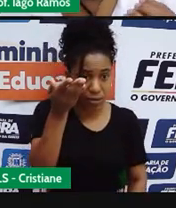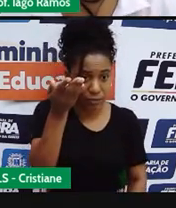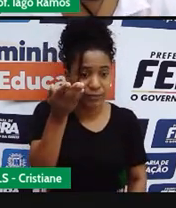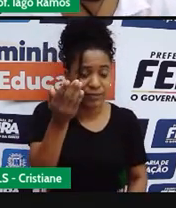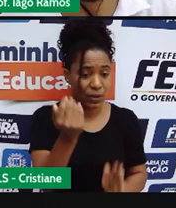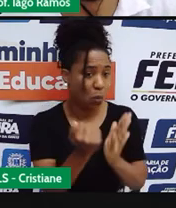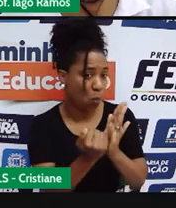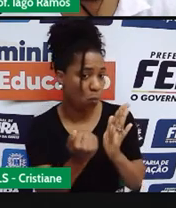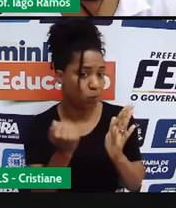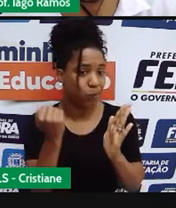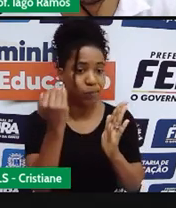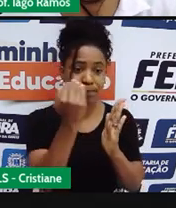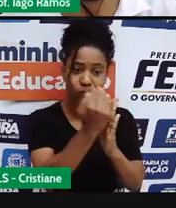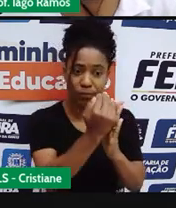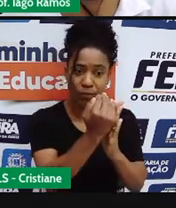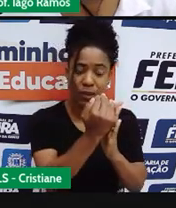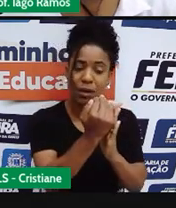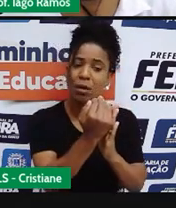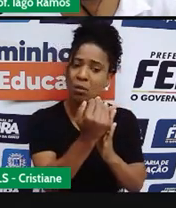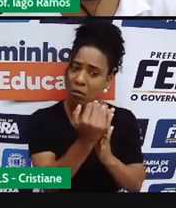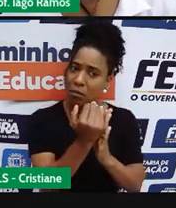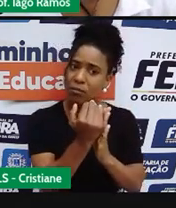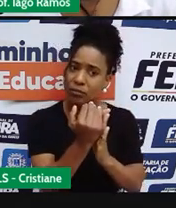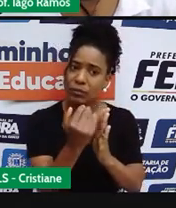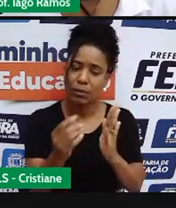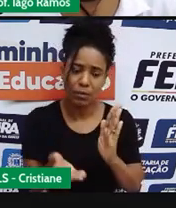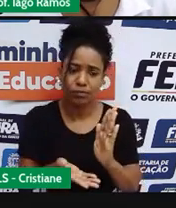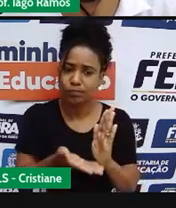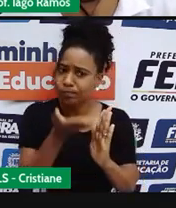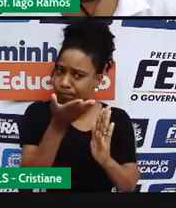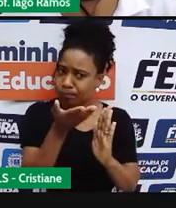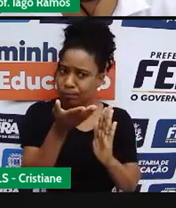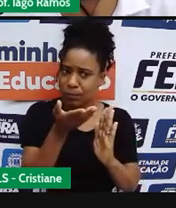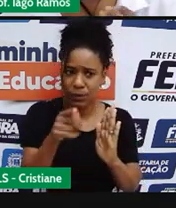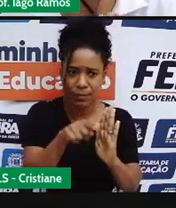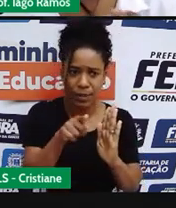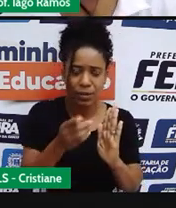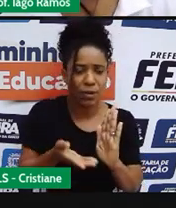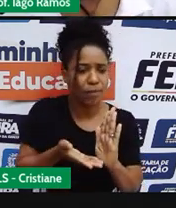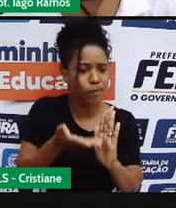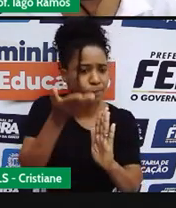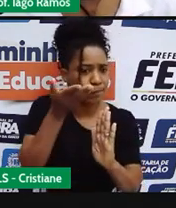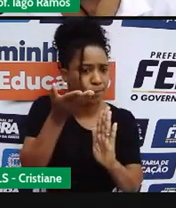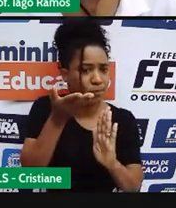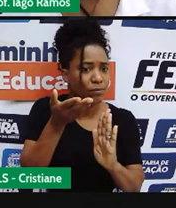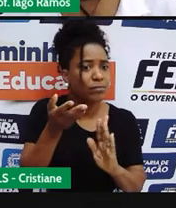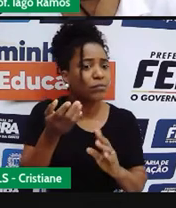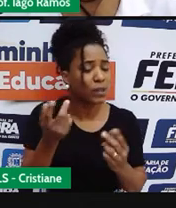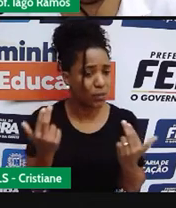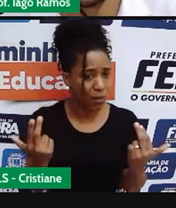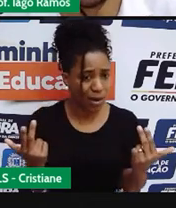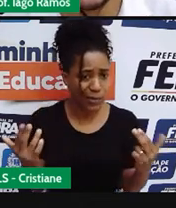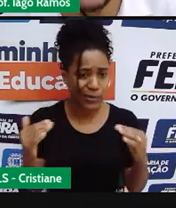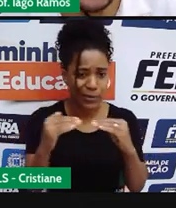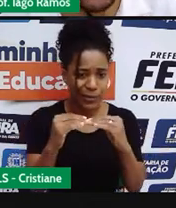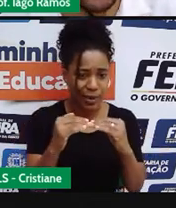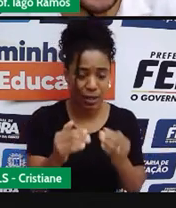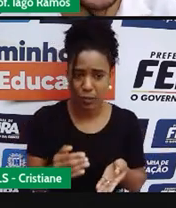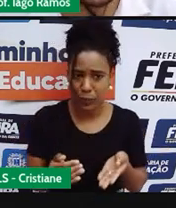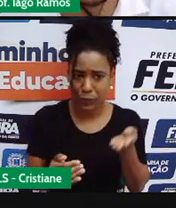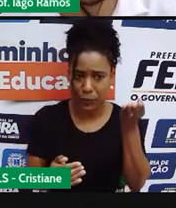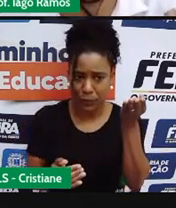vai fazer com que a outra também aumente. Então, a comunicação pode acontecer dessa forma.